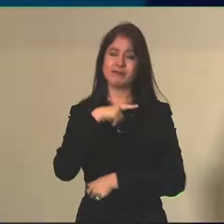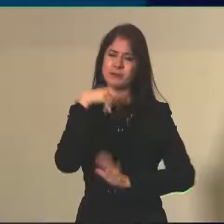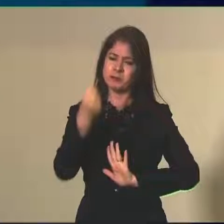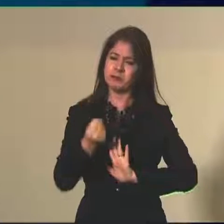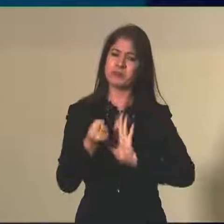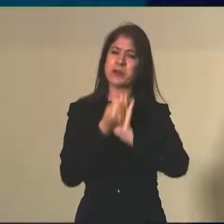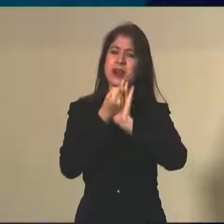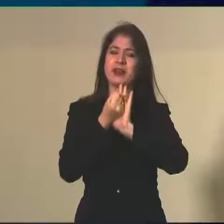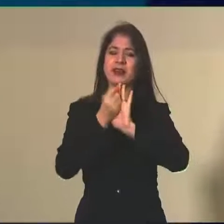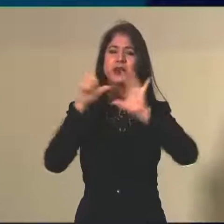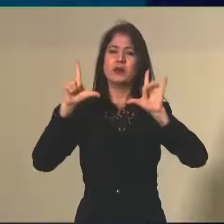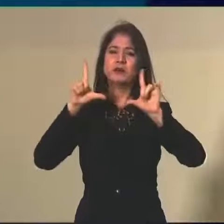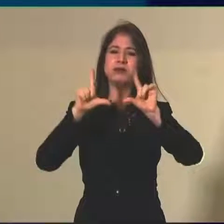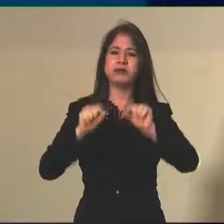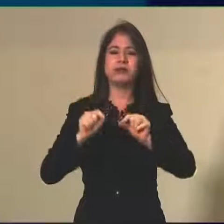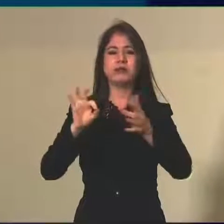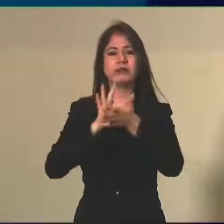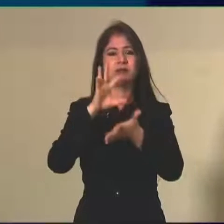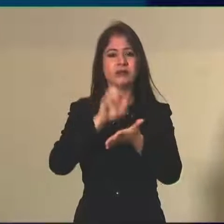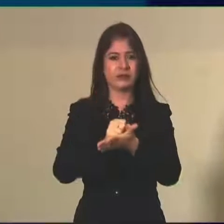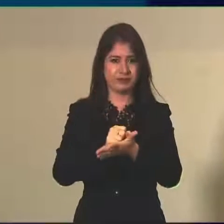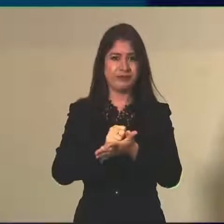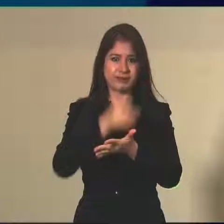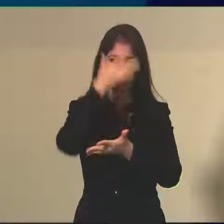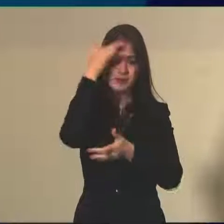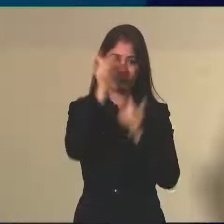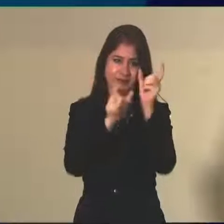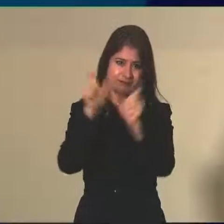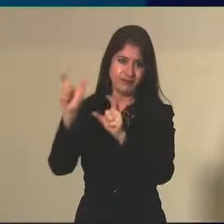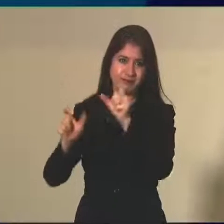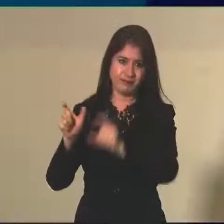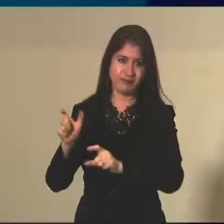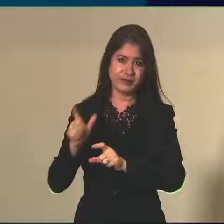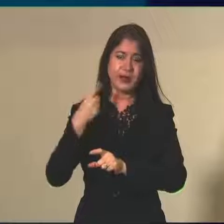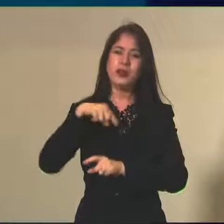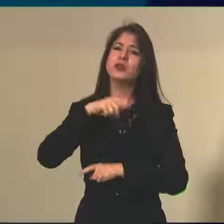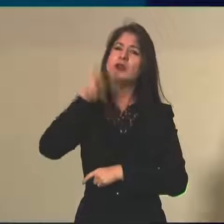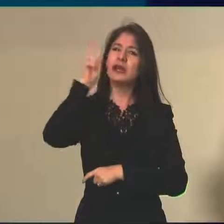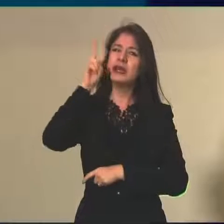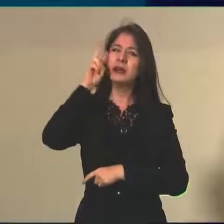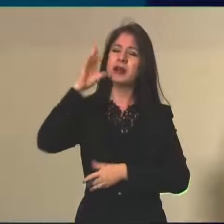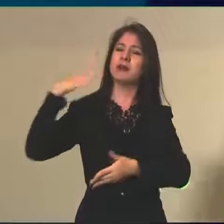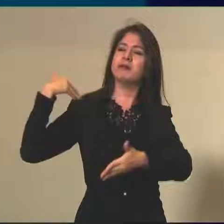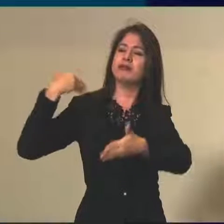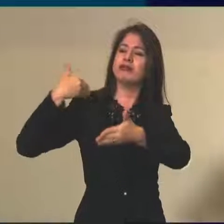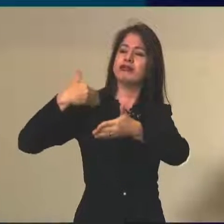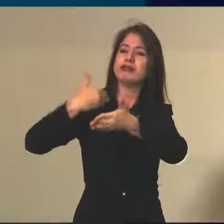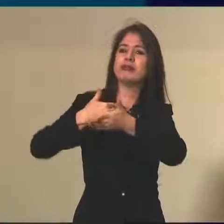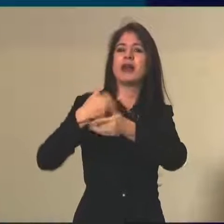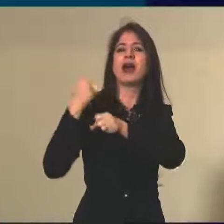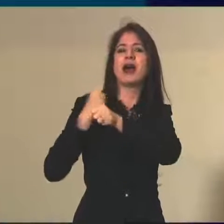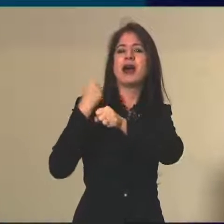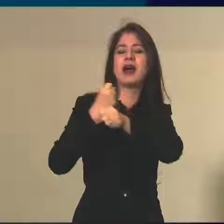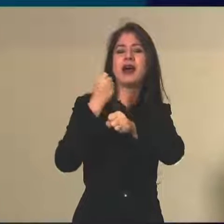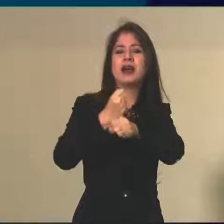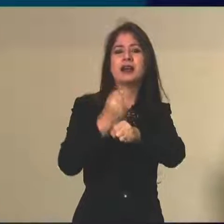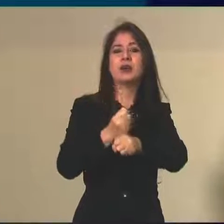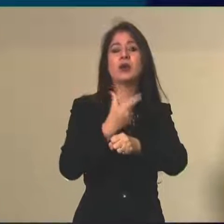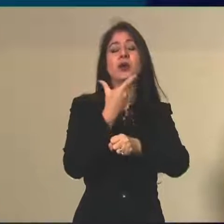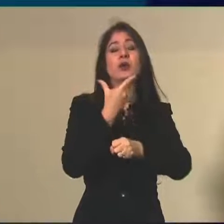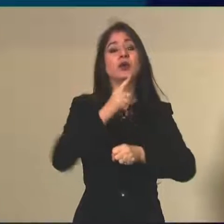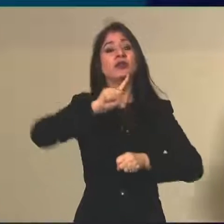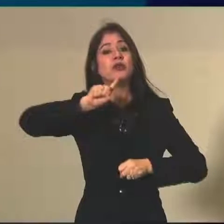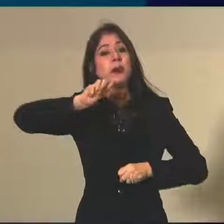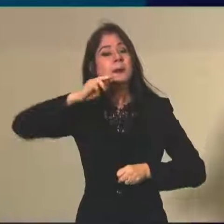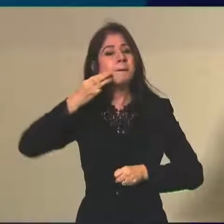na redução do número de inscritos. Agora, vamos lembrar que todos os anos formam, em média, 2 milhões de